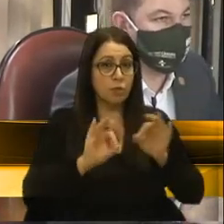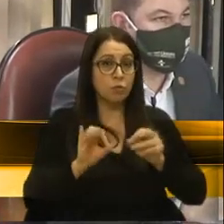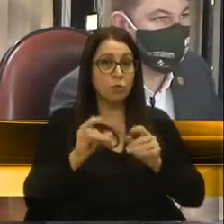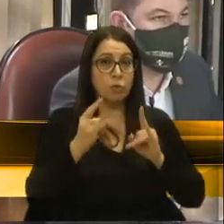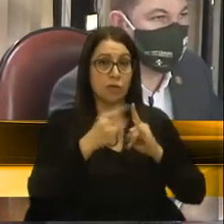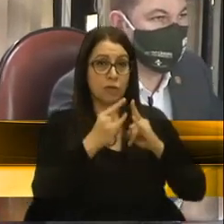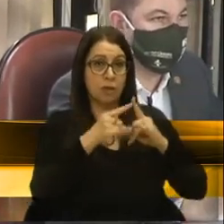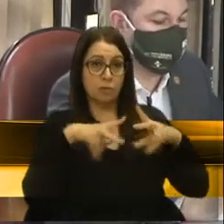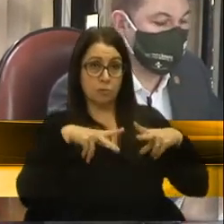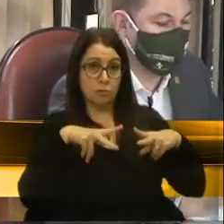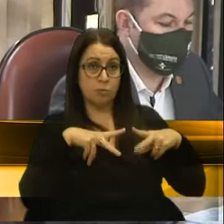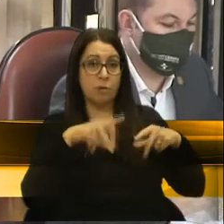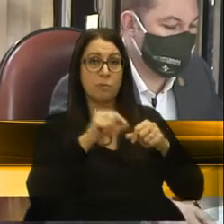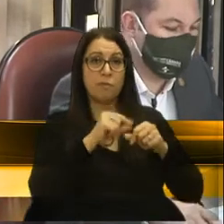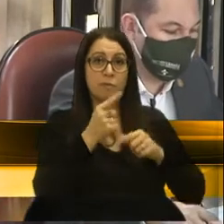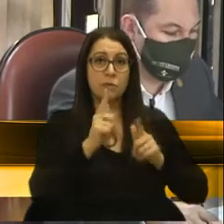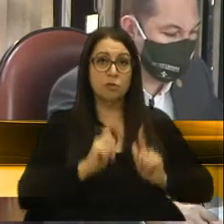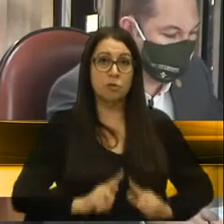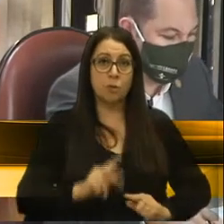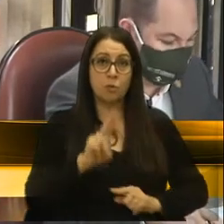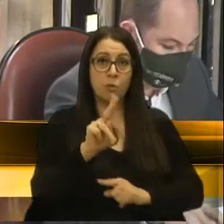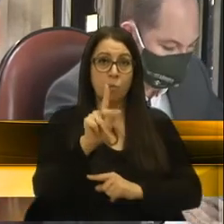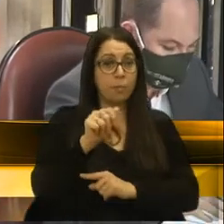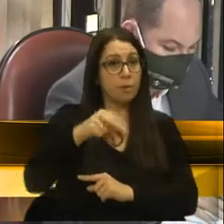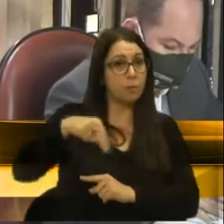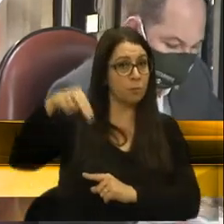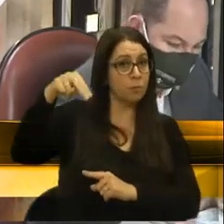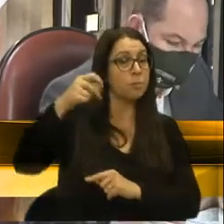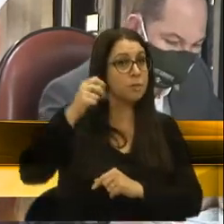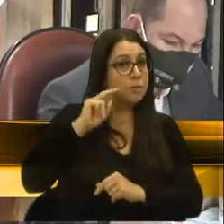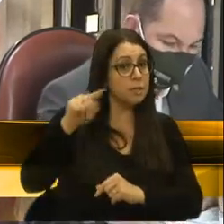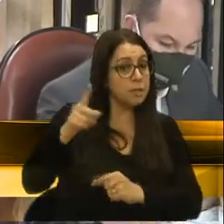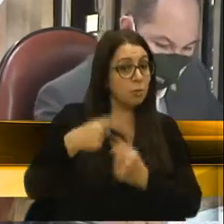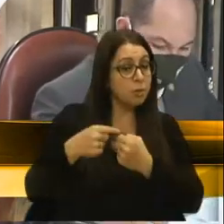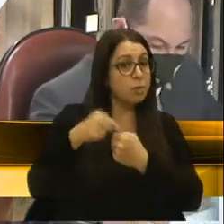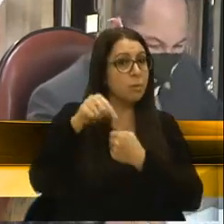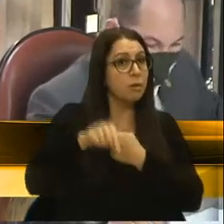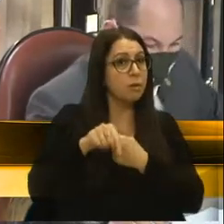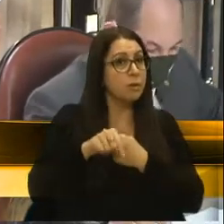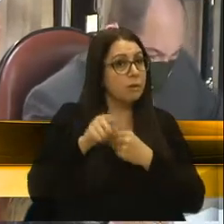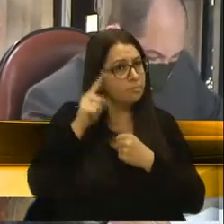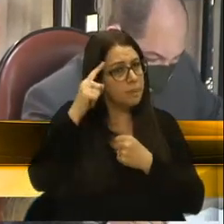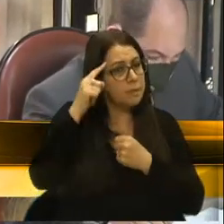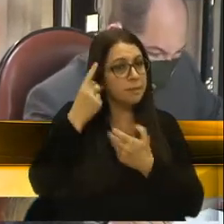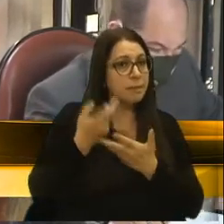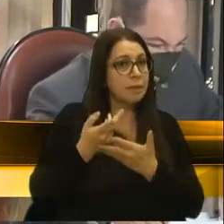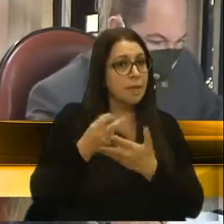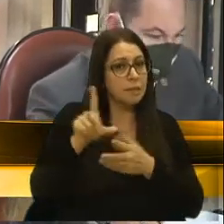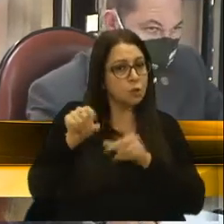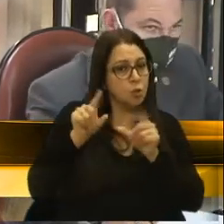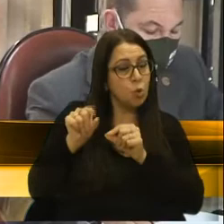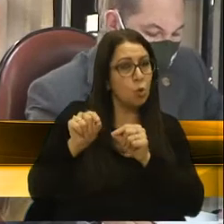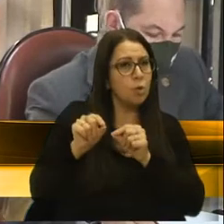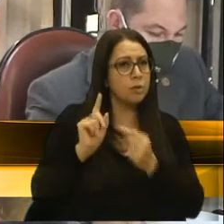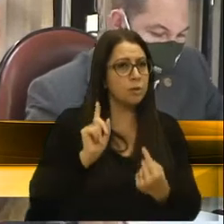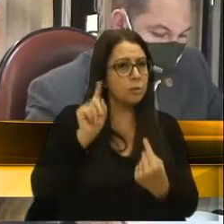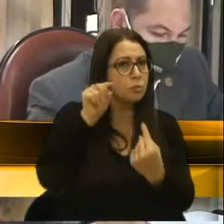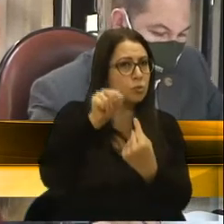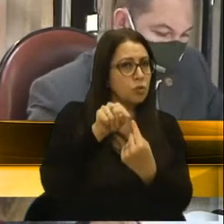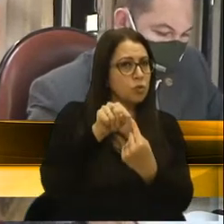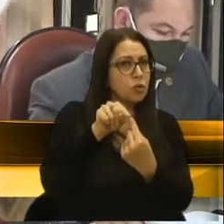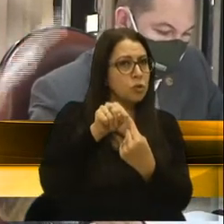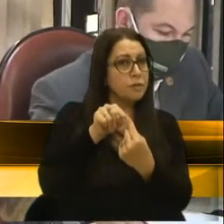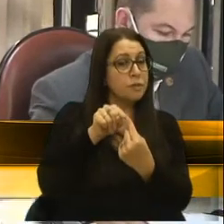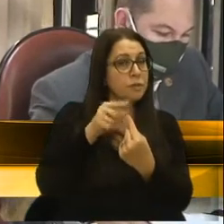privada para a gestão da UPA Zona Norte, deve o município adotar critérios objetivos e